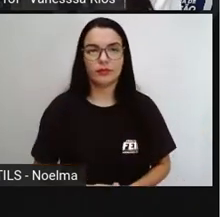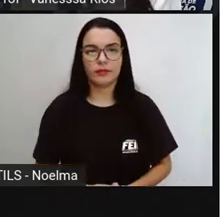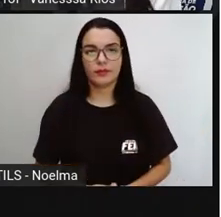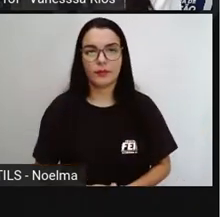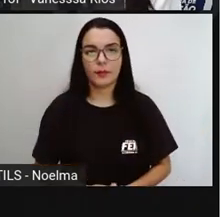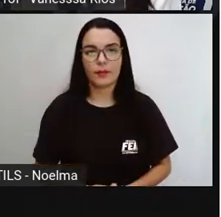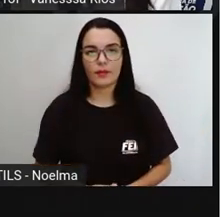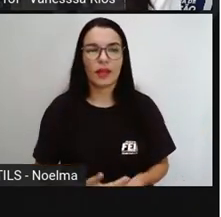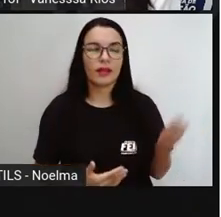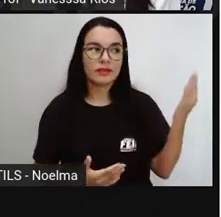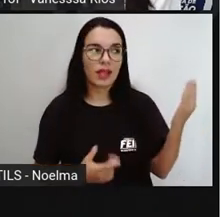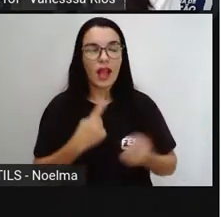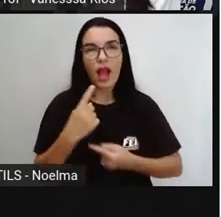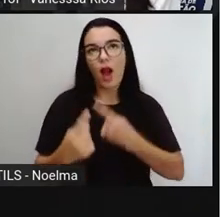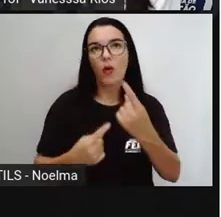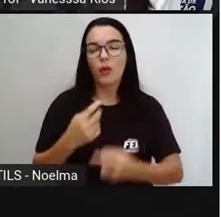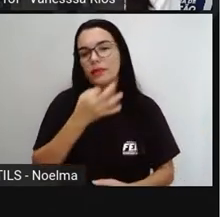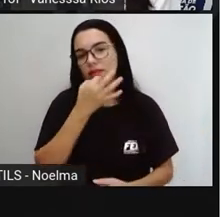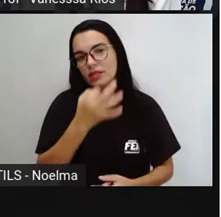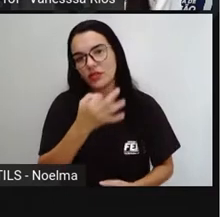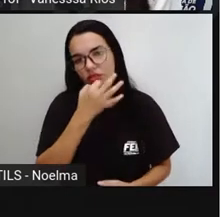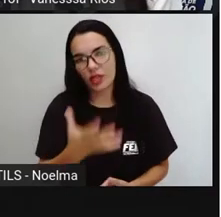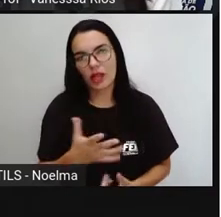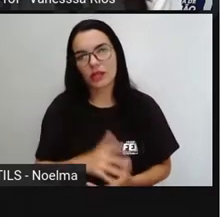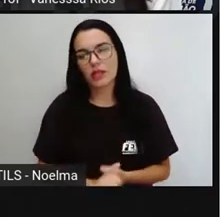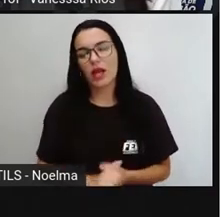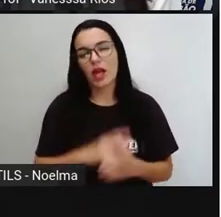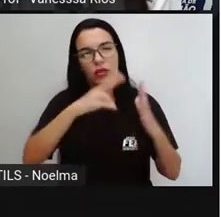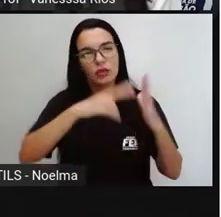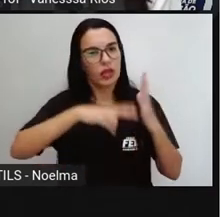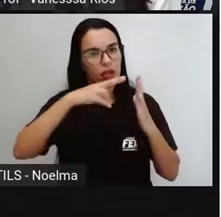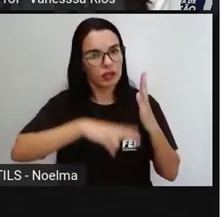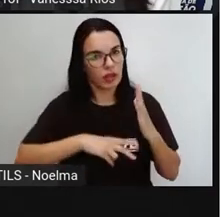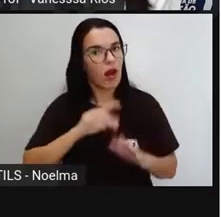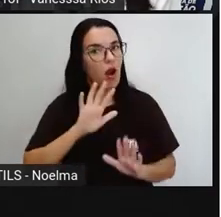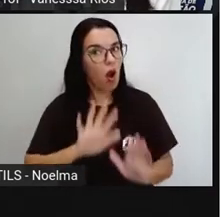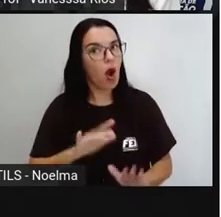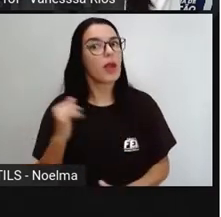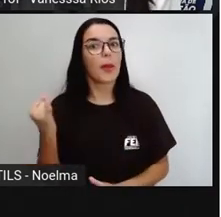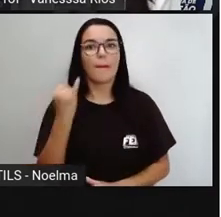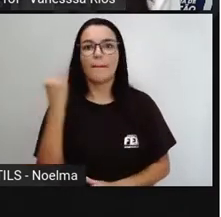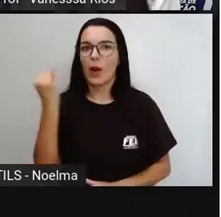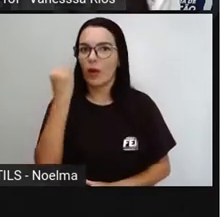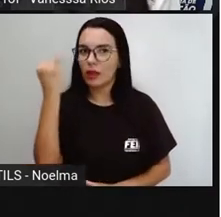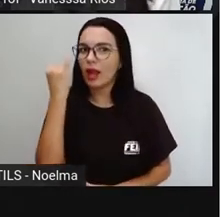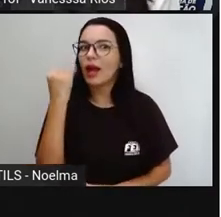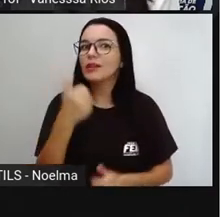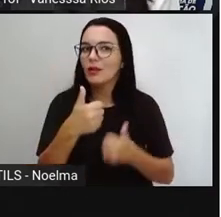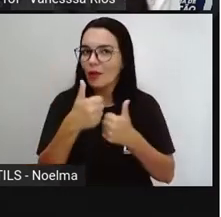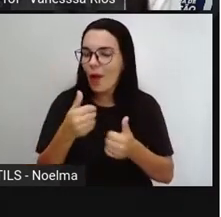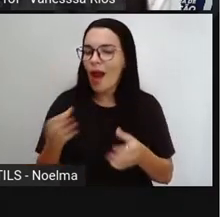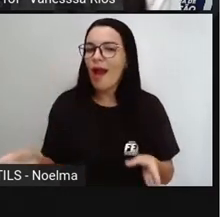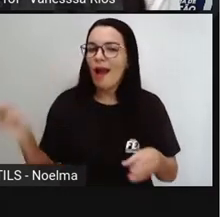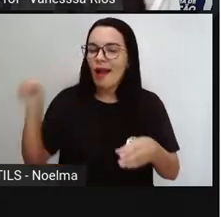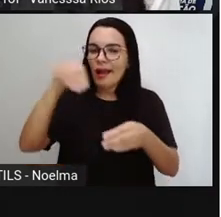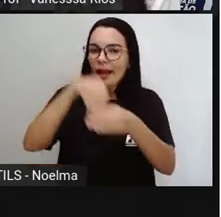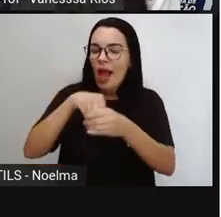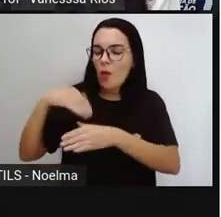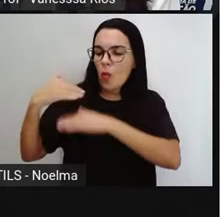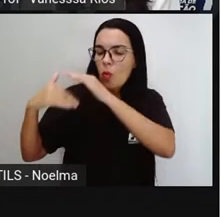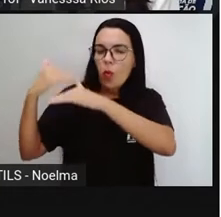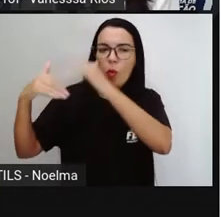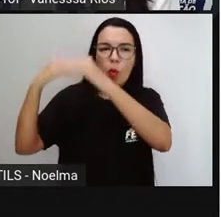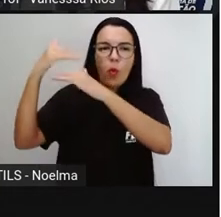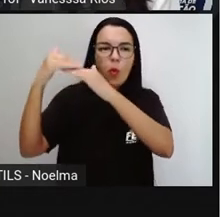E aí a Pró traz algumas dicas de leitura, que são muito importantes dentro desse processo aí, que a gente já viu que é